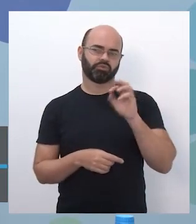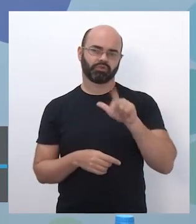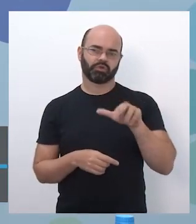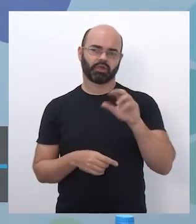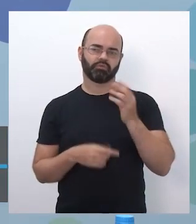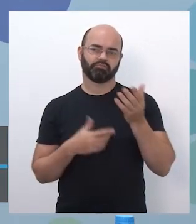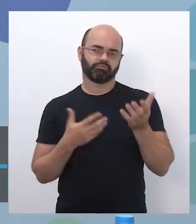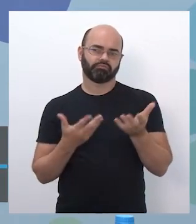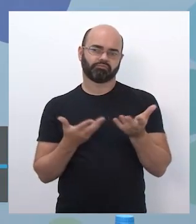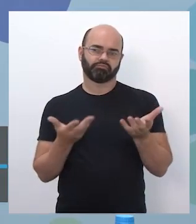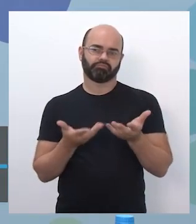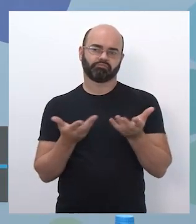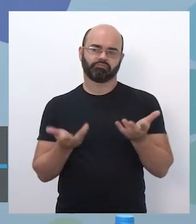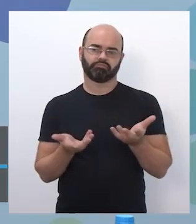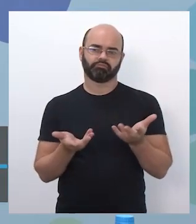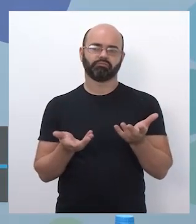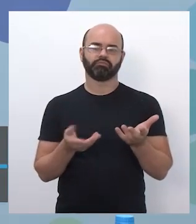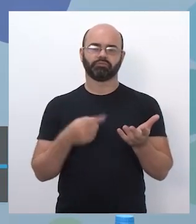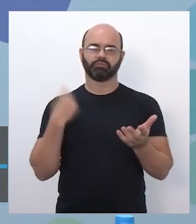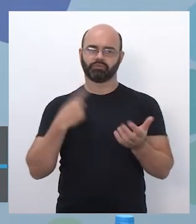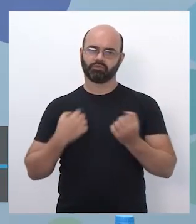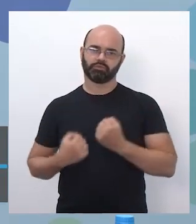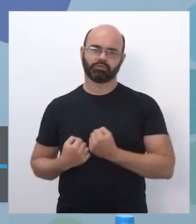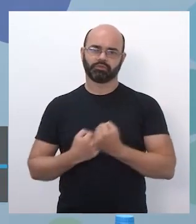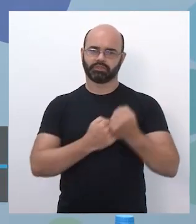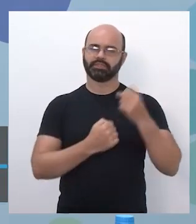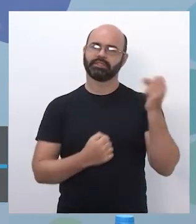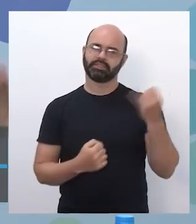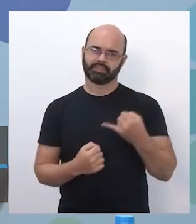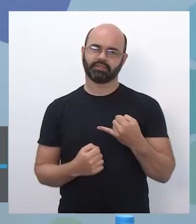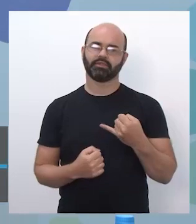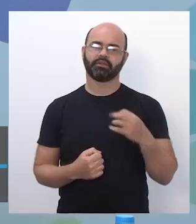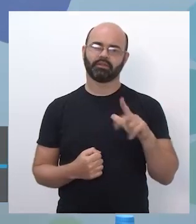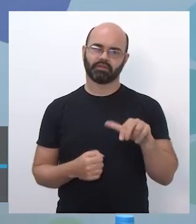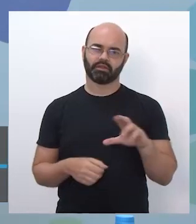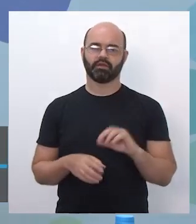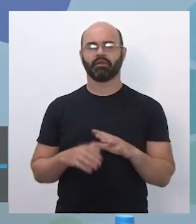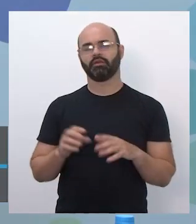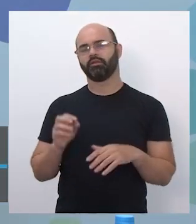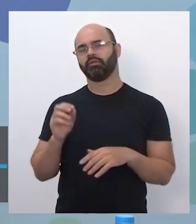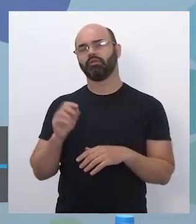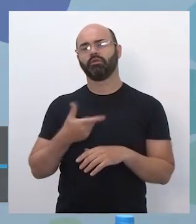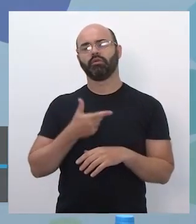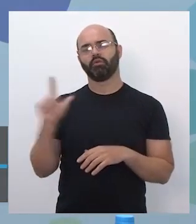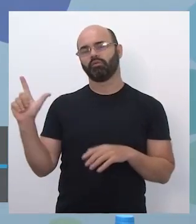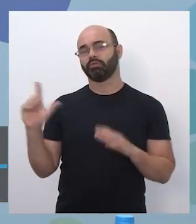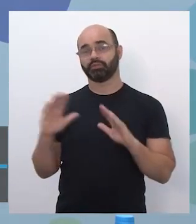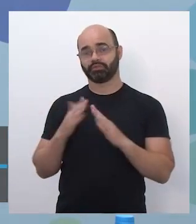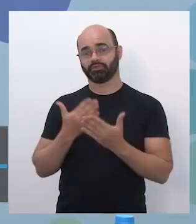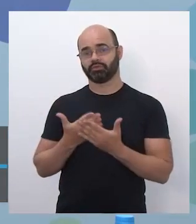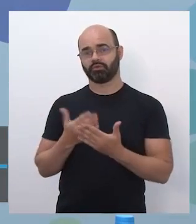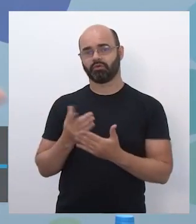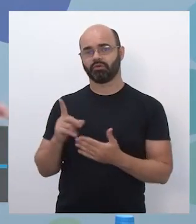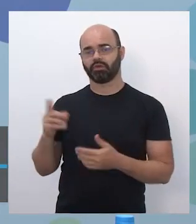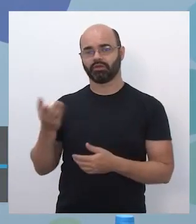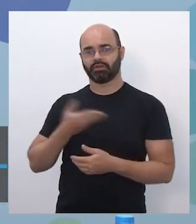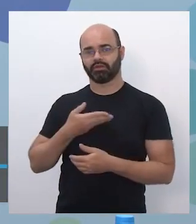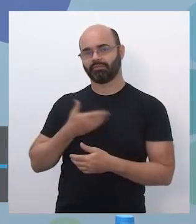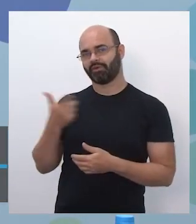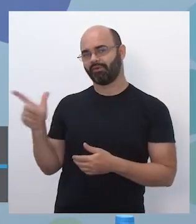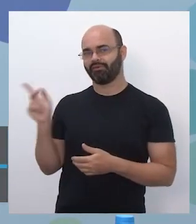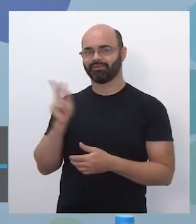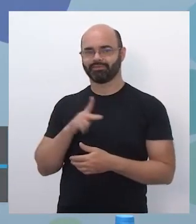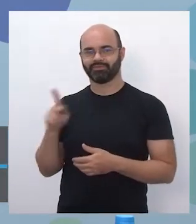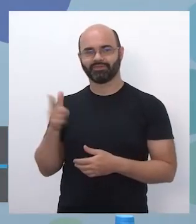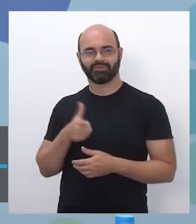contar com o nosso apoio centralmente, mas também com os seus colegas de escola quando o projeto eventualmente